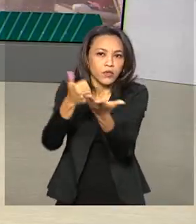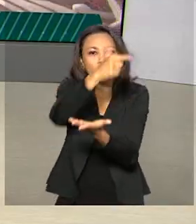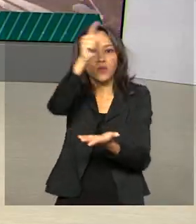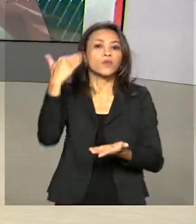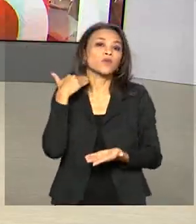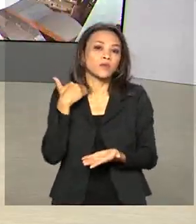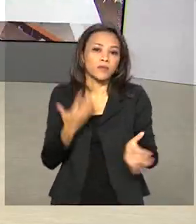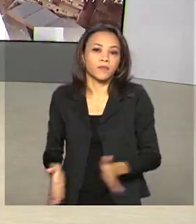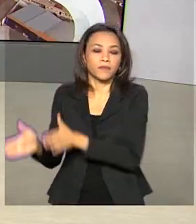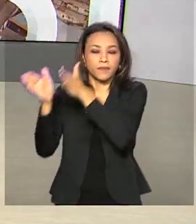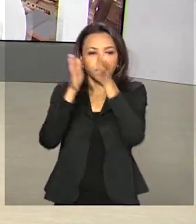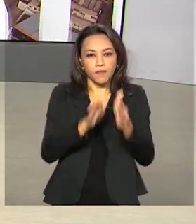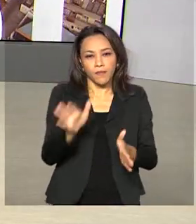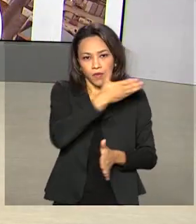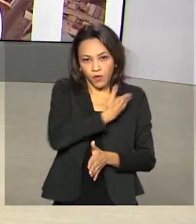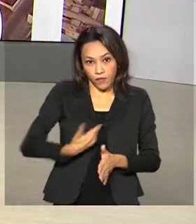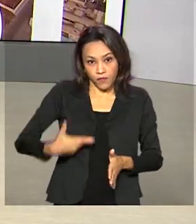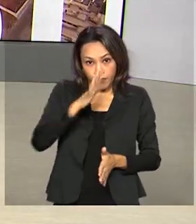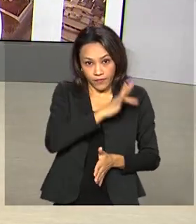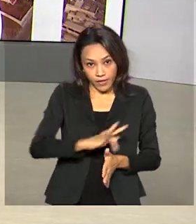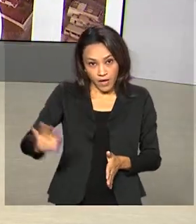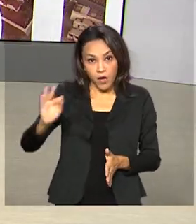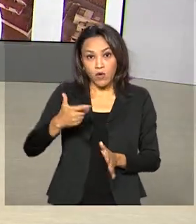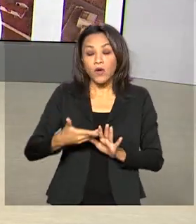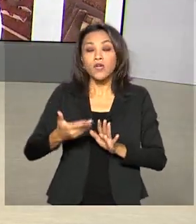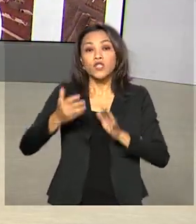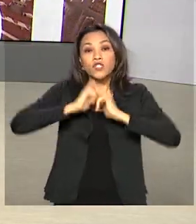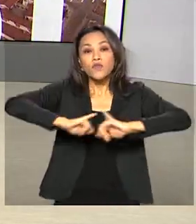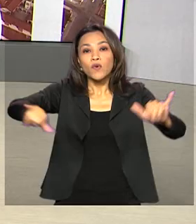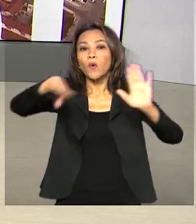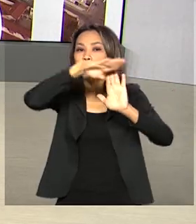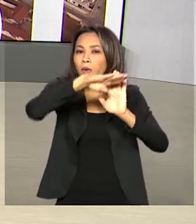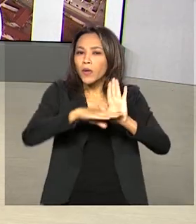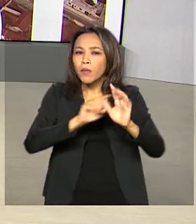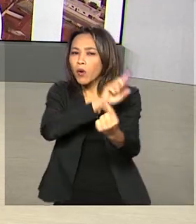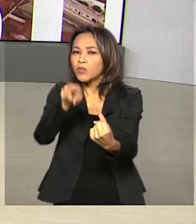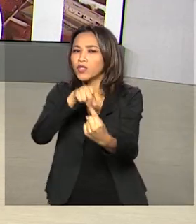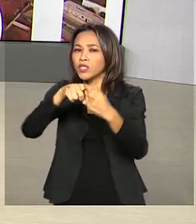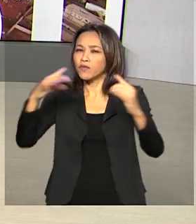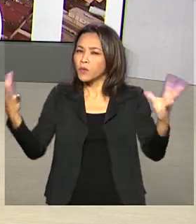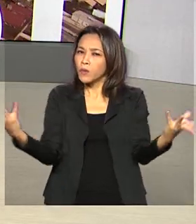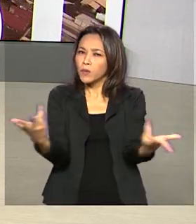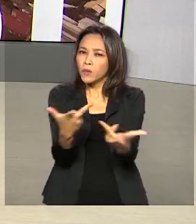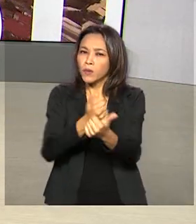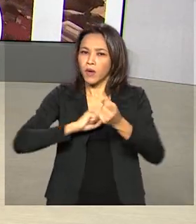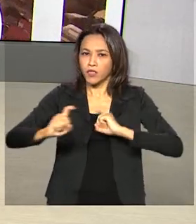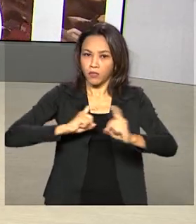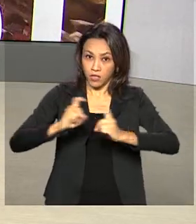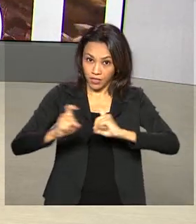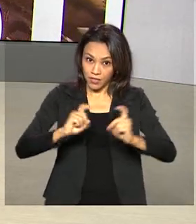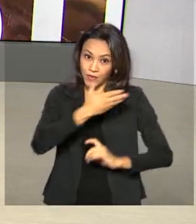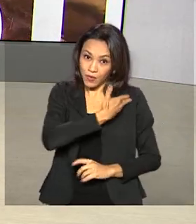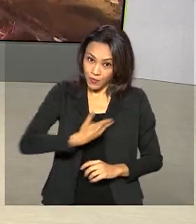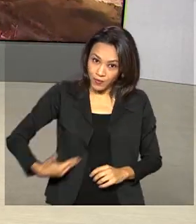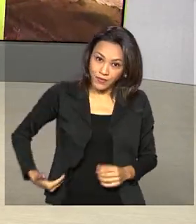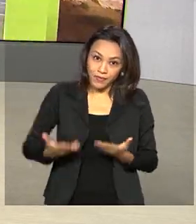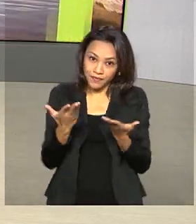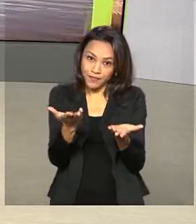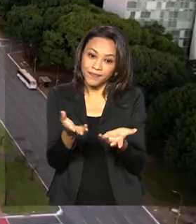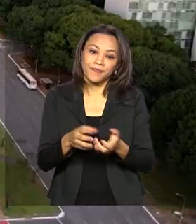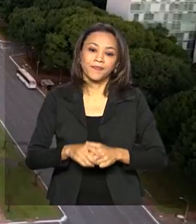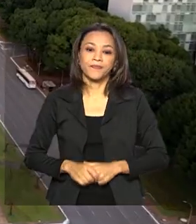O governo federal lançou um programa com a finalidade de aumentar a eficiência da administração pública. É o Moderniza Brasil.